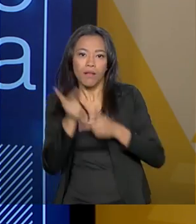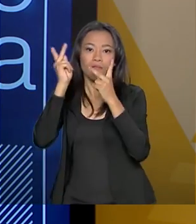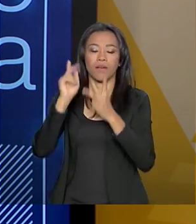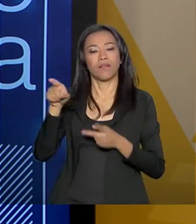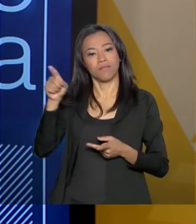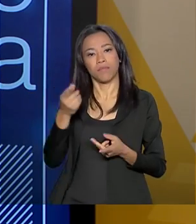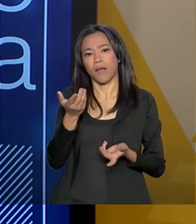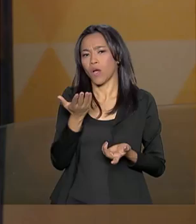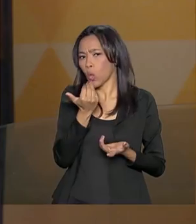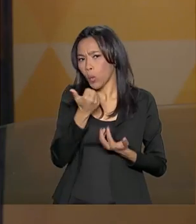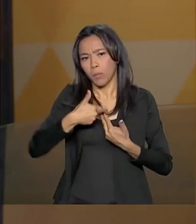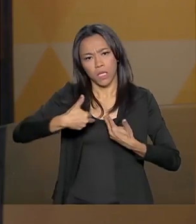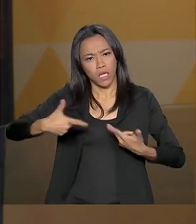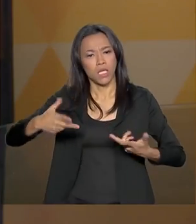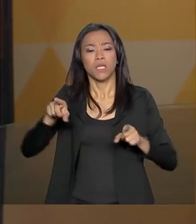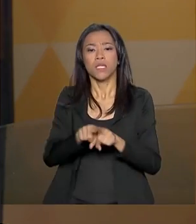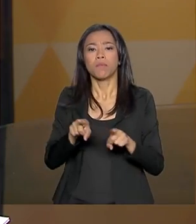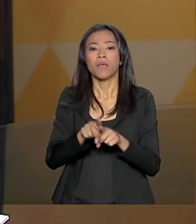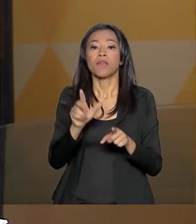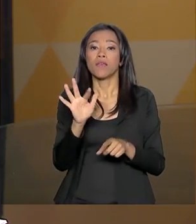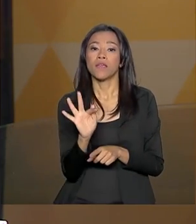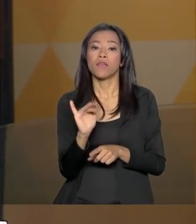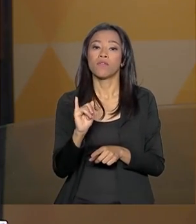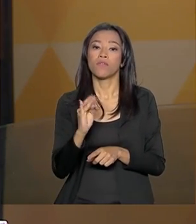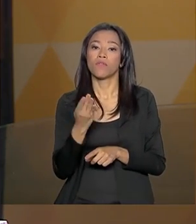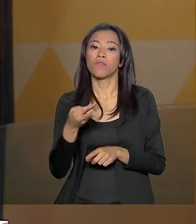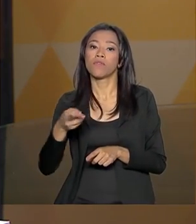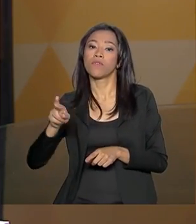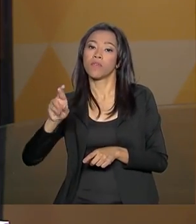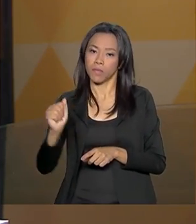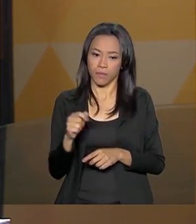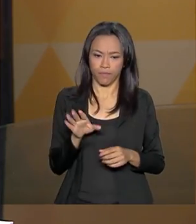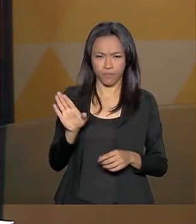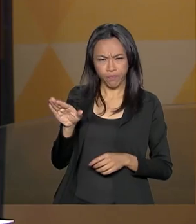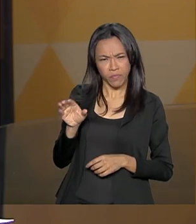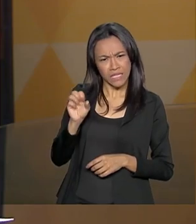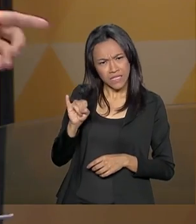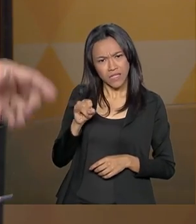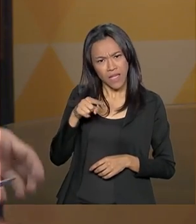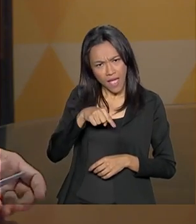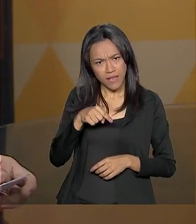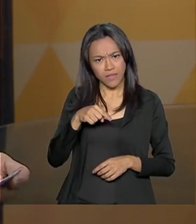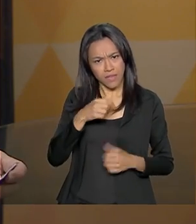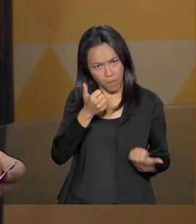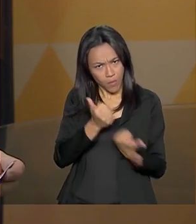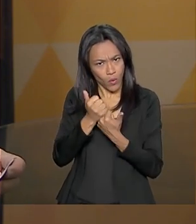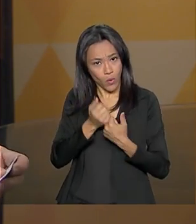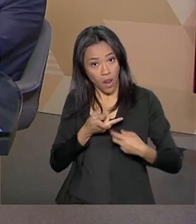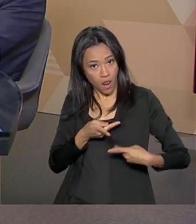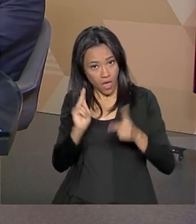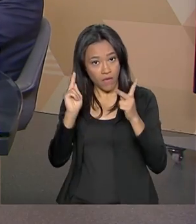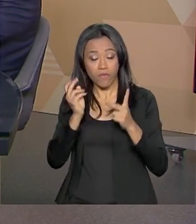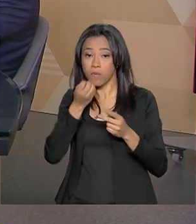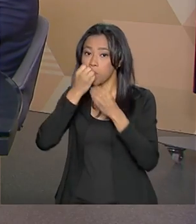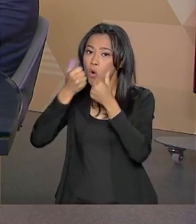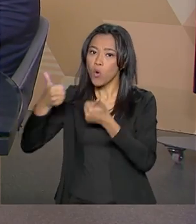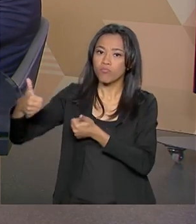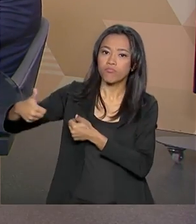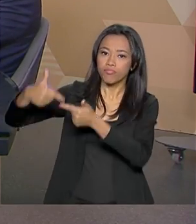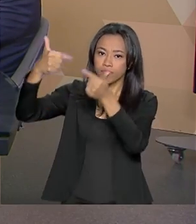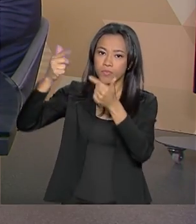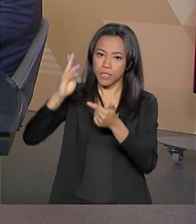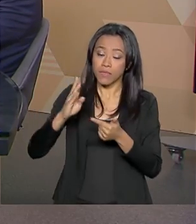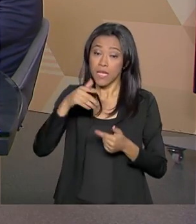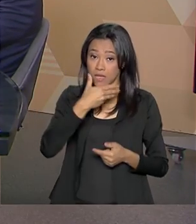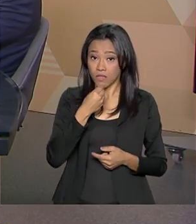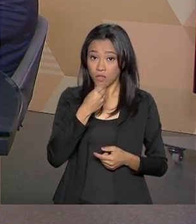nos trópicos. Agora, se essa cooperação leva benefícios a esses países, a pergunta do Bruno Luiz, estudante de